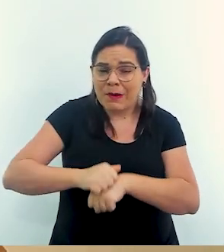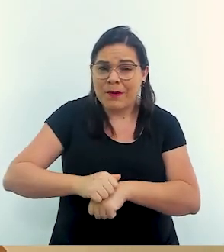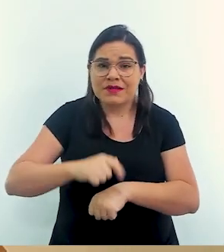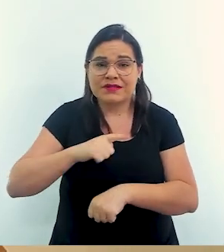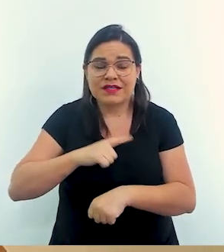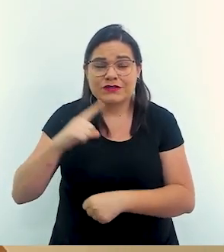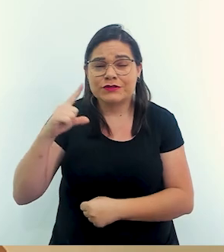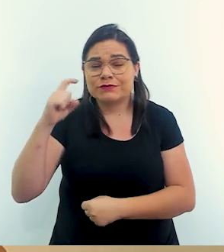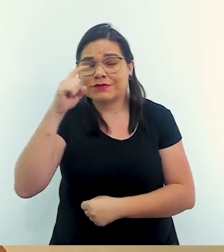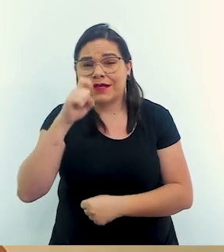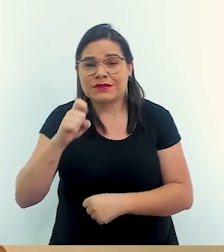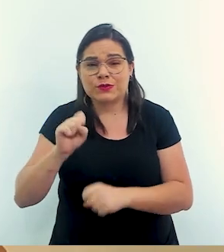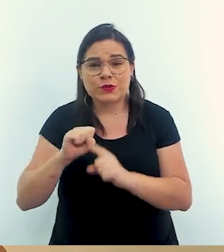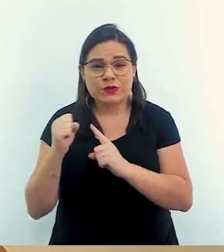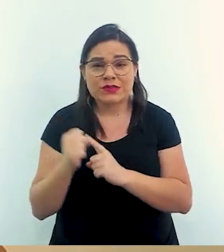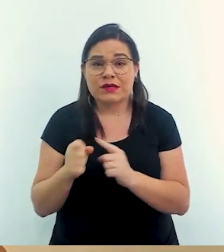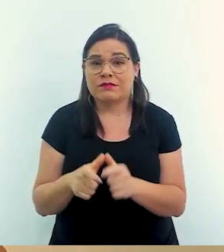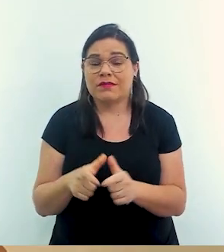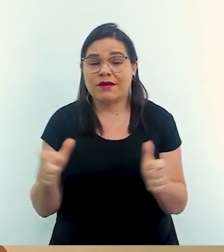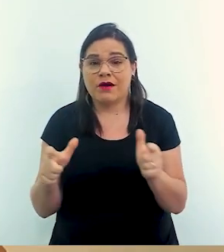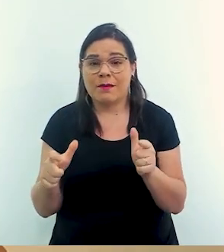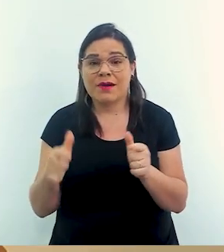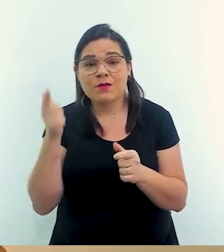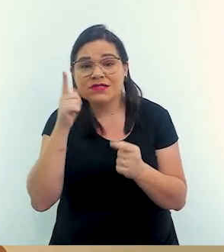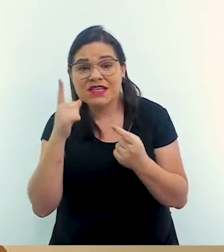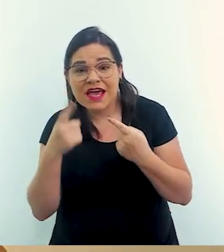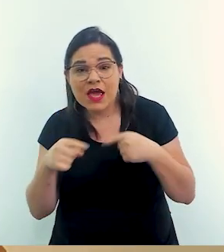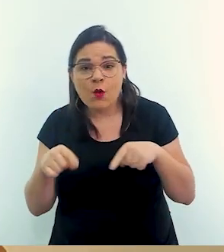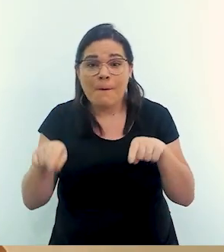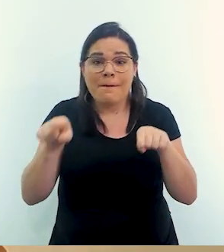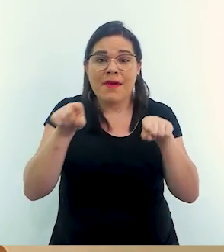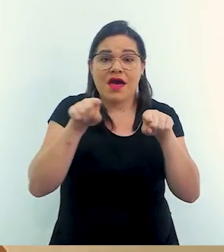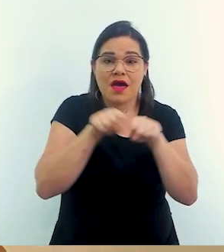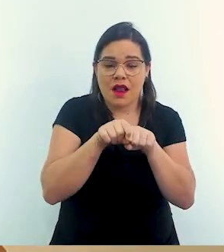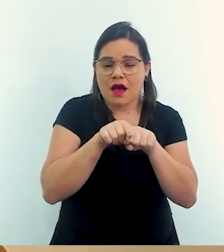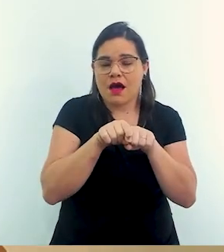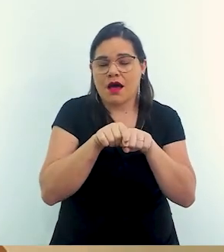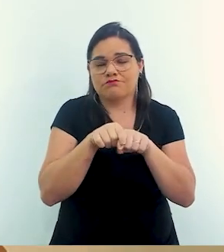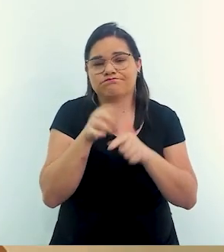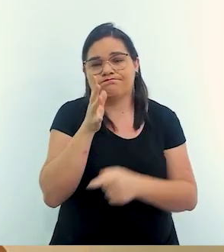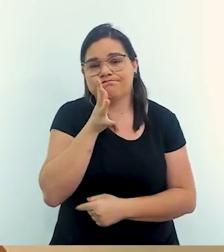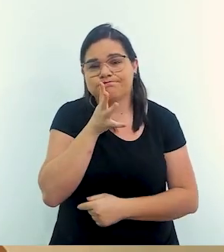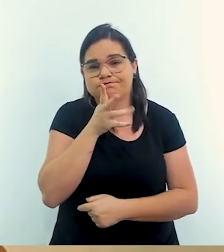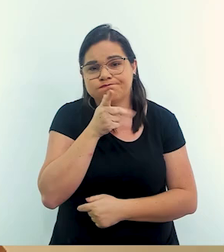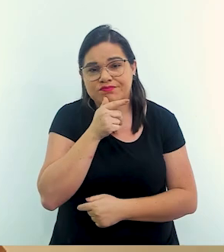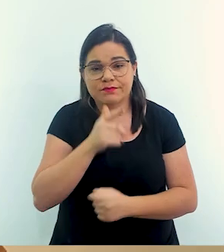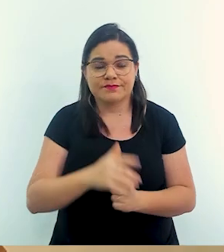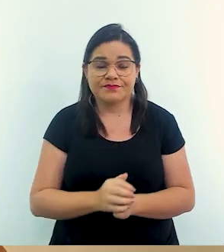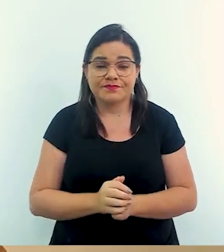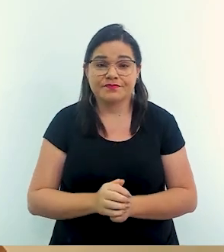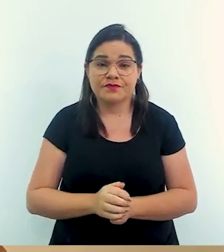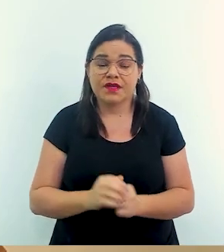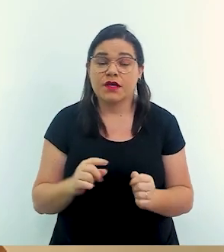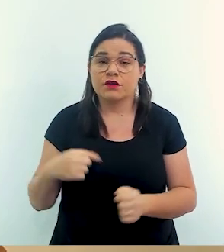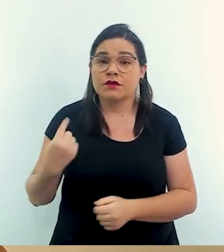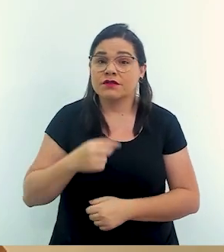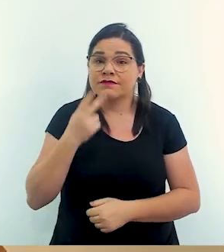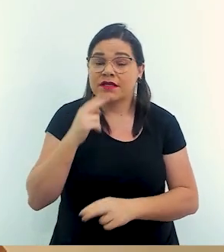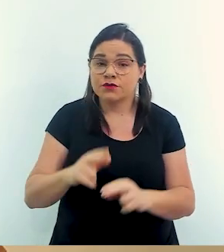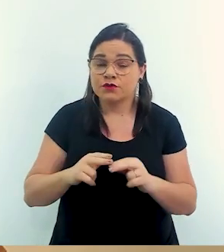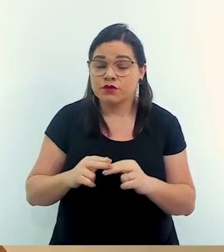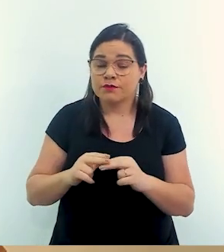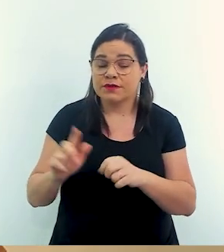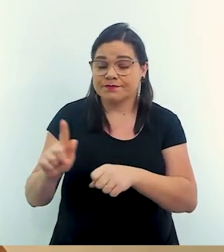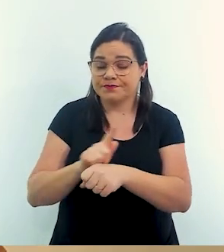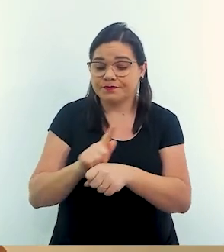um problema social maior, a recuperação dessas pessoas vai ser demorada. E quando a gente fala de governança,